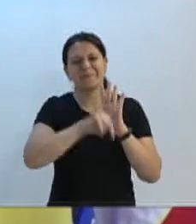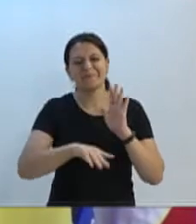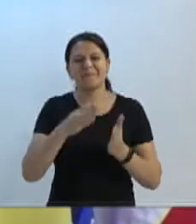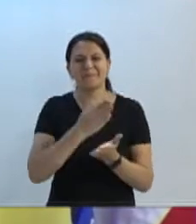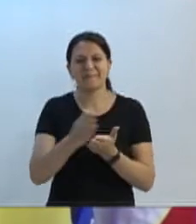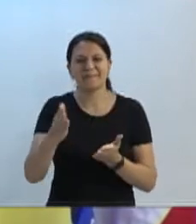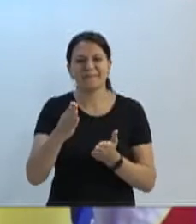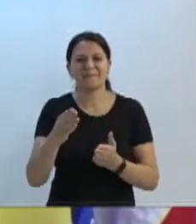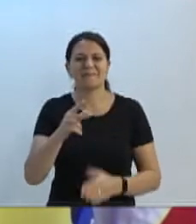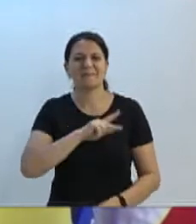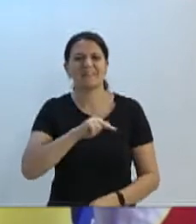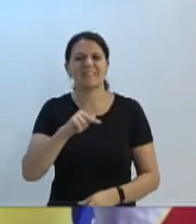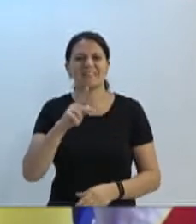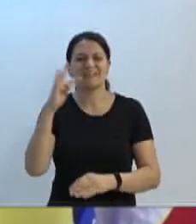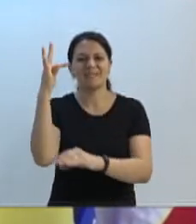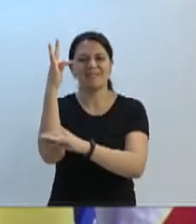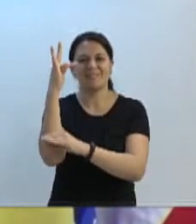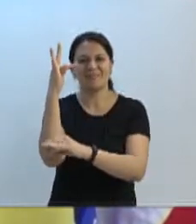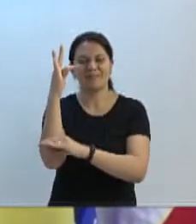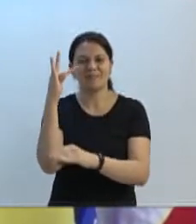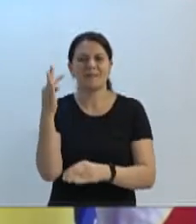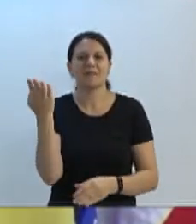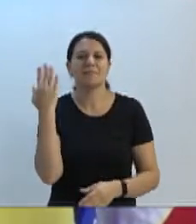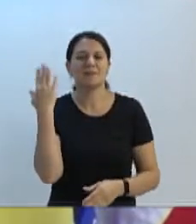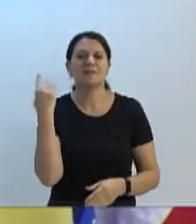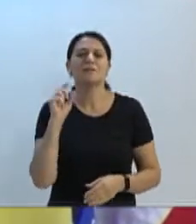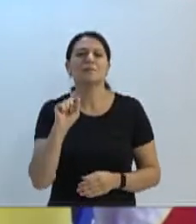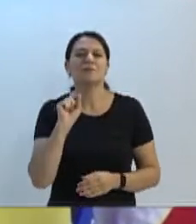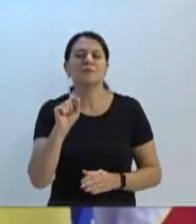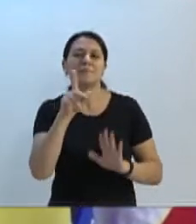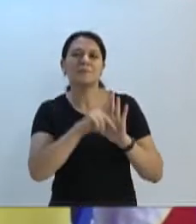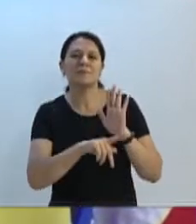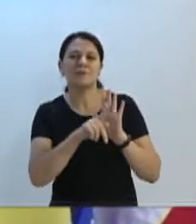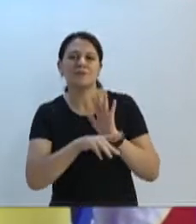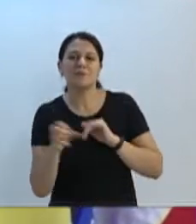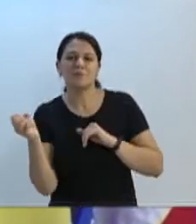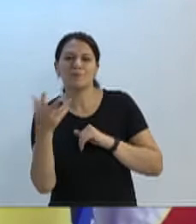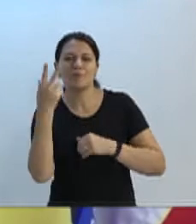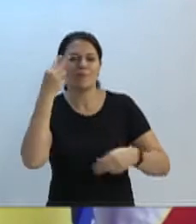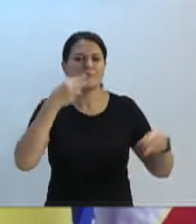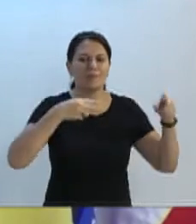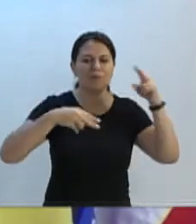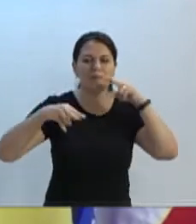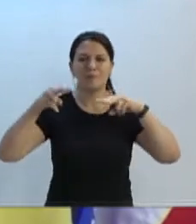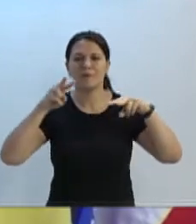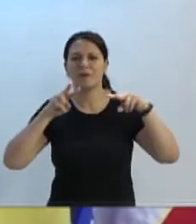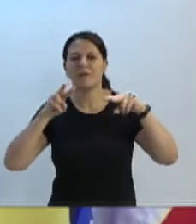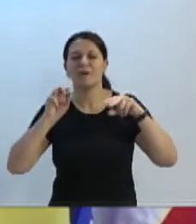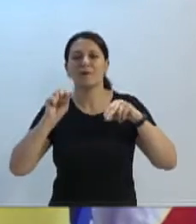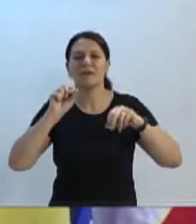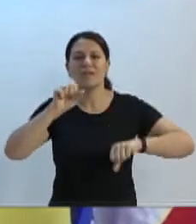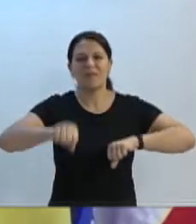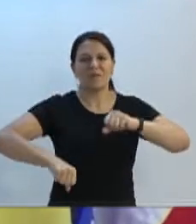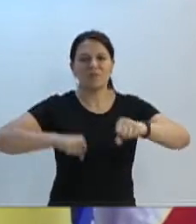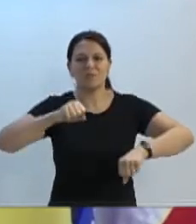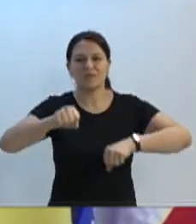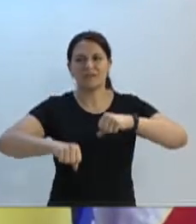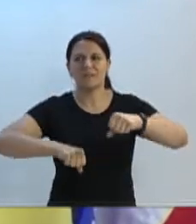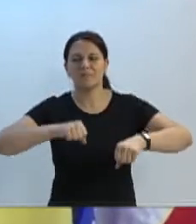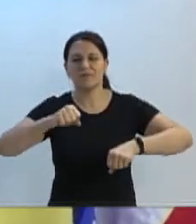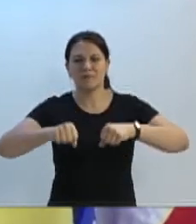da Fundação Cultural à época, que é o projeto Novo Olhar, que são passeios de bicicleta